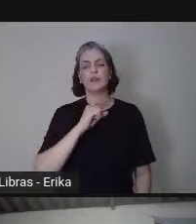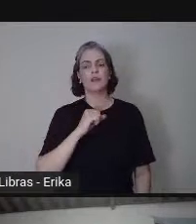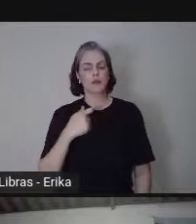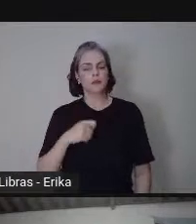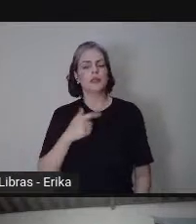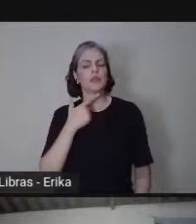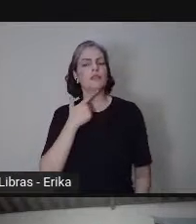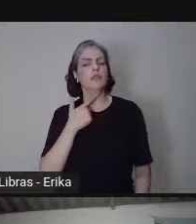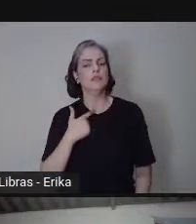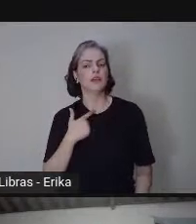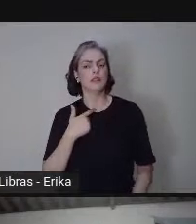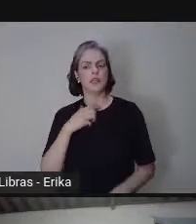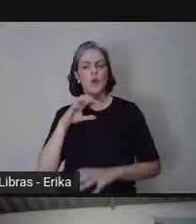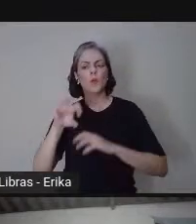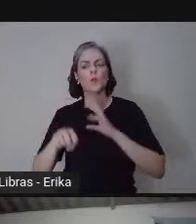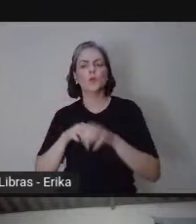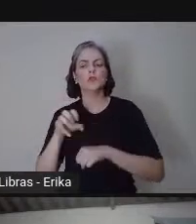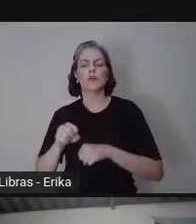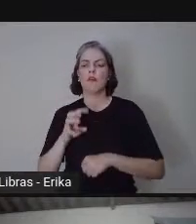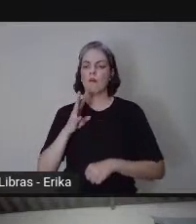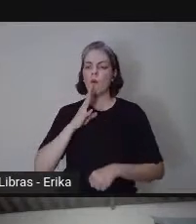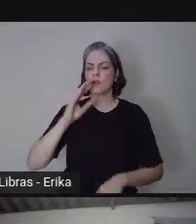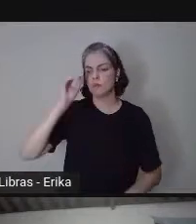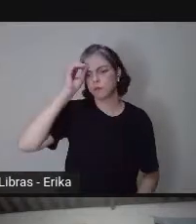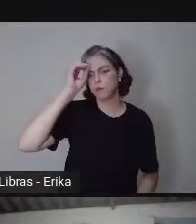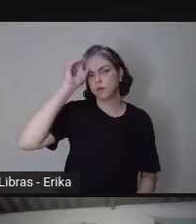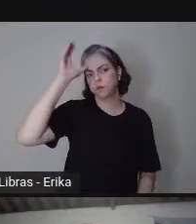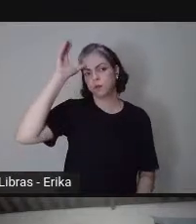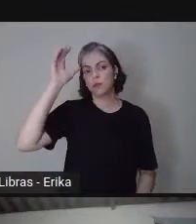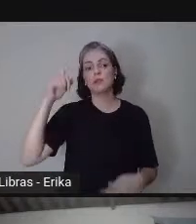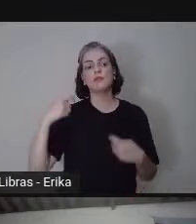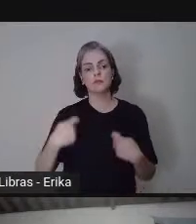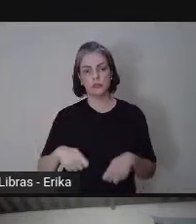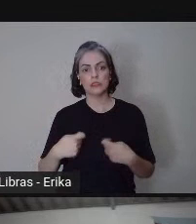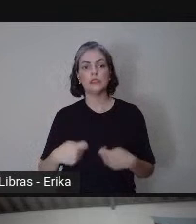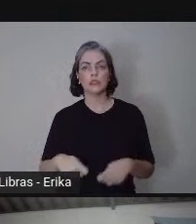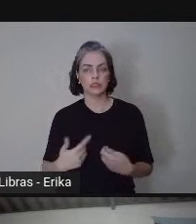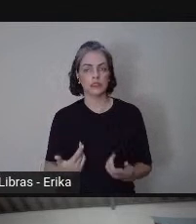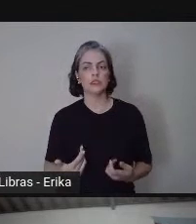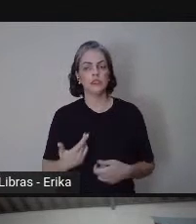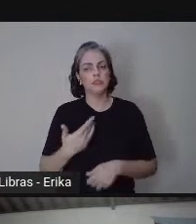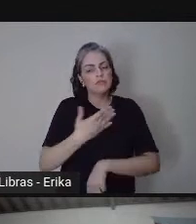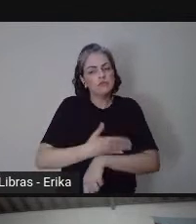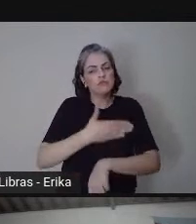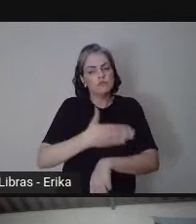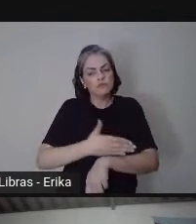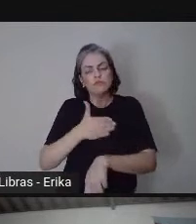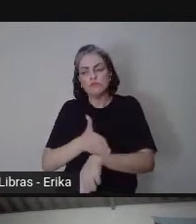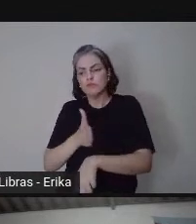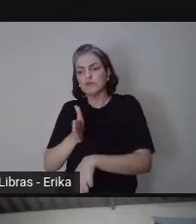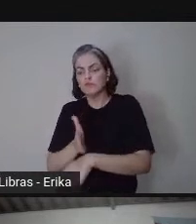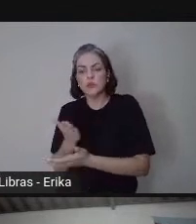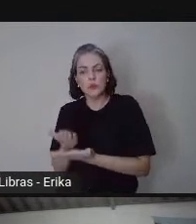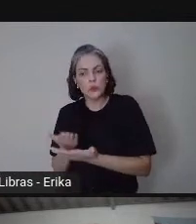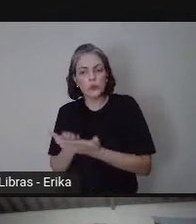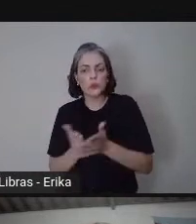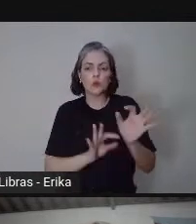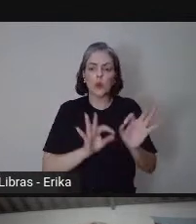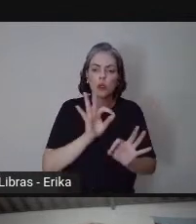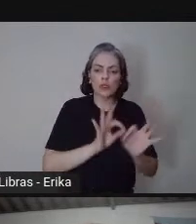a busca do conhecimento dele, estabelecer uma rotina de organização, porque não está sobre